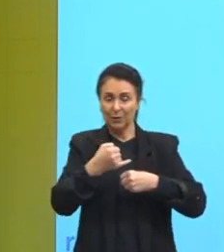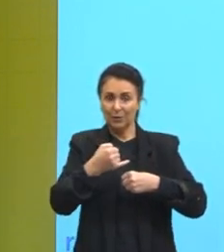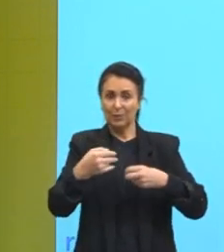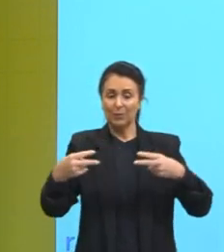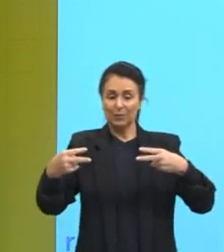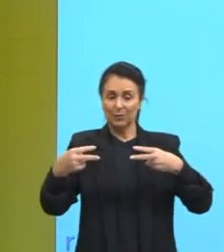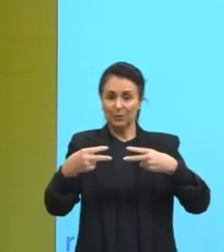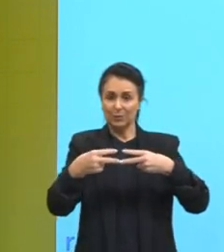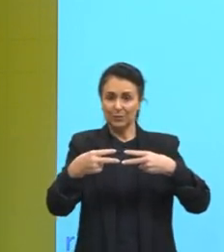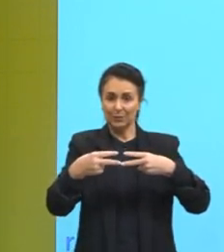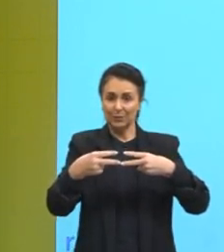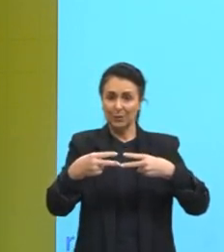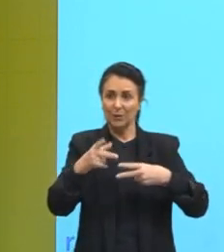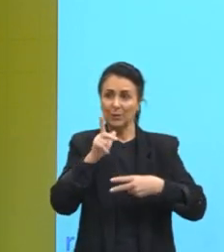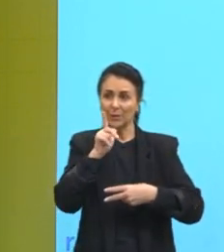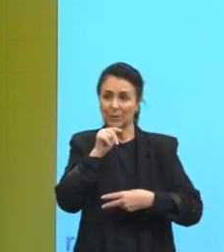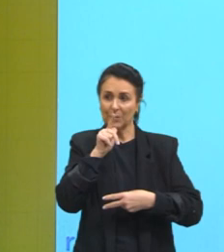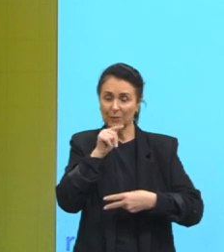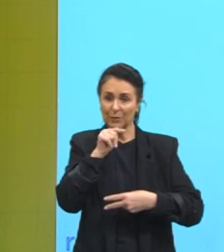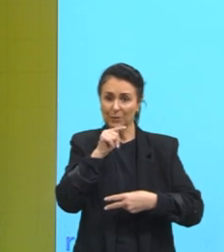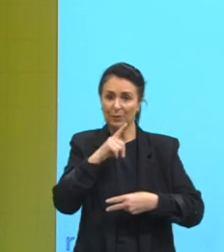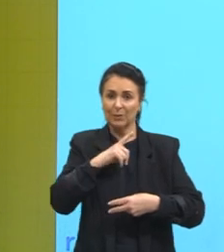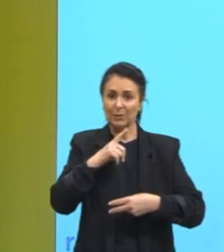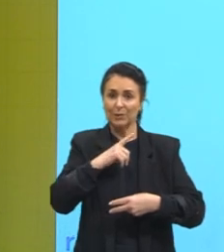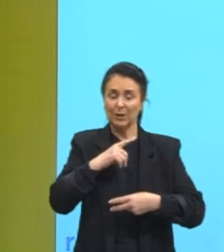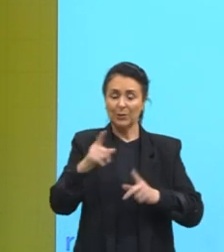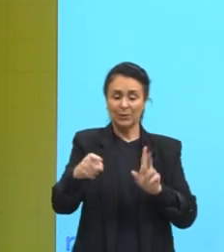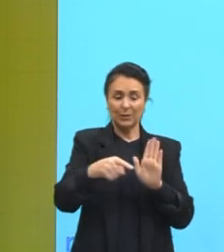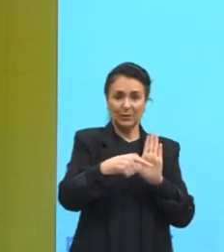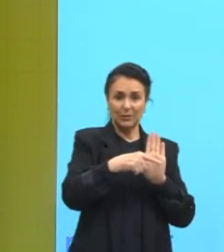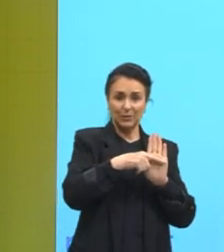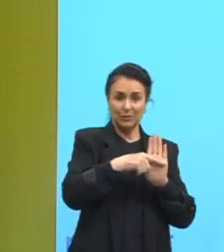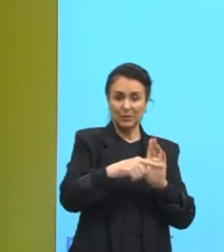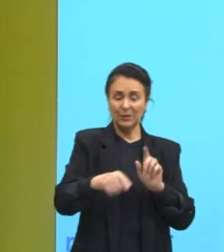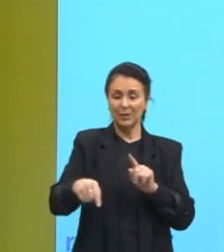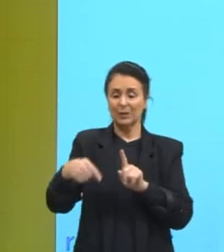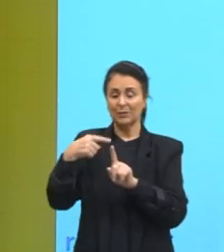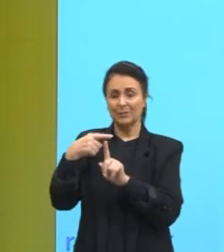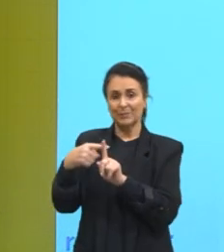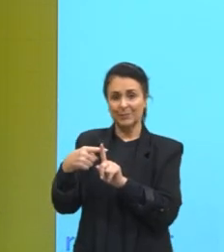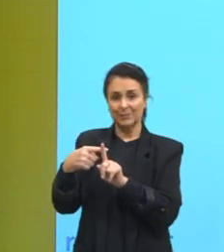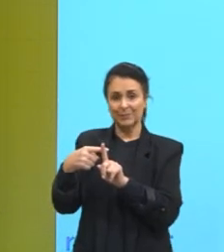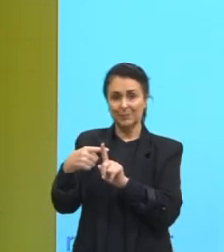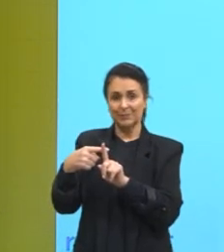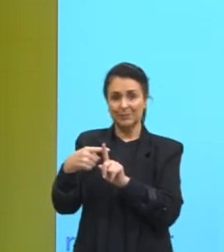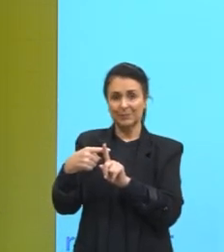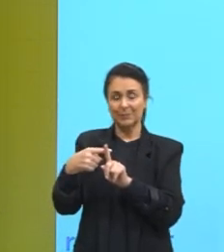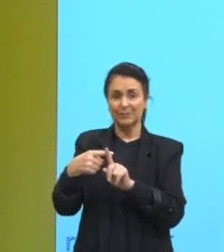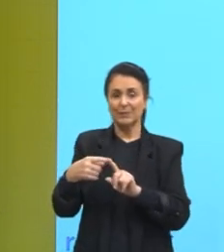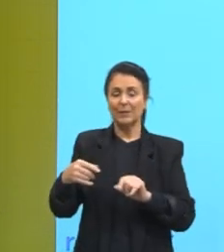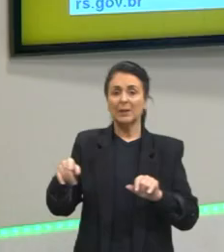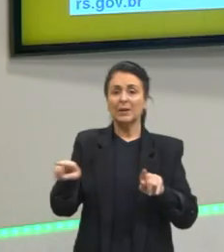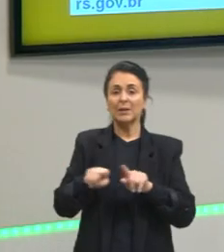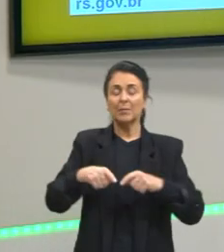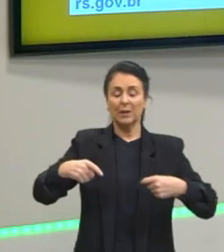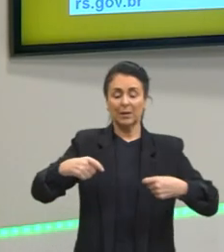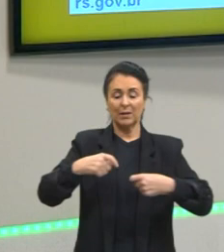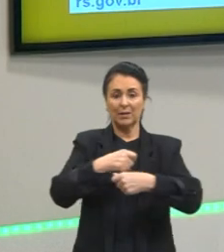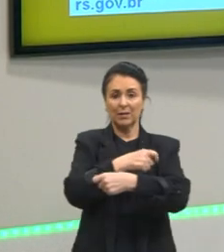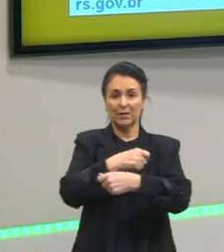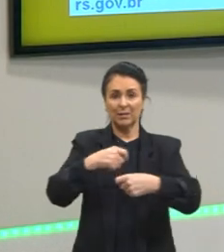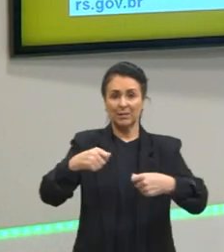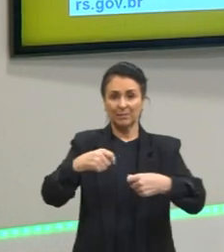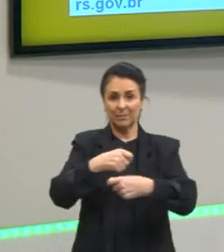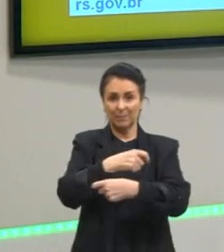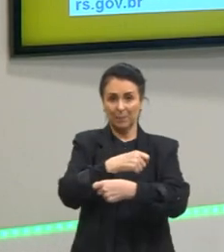interagindo com o dipolo da água, que eu tenho dipolo negativo, e o dipolo positivo, certo? E ligações covalentes, só para descartar